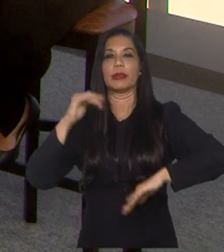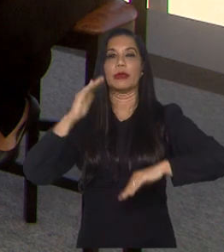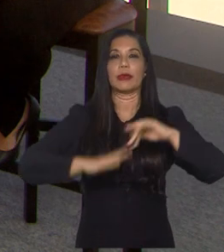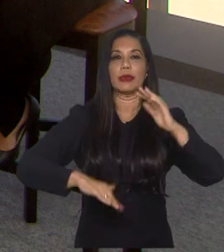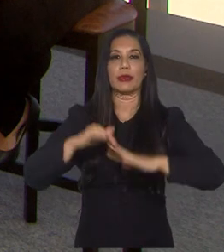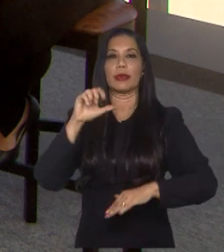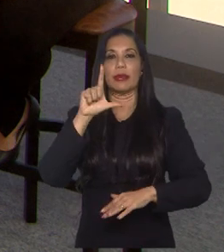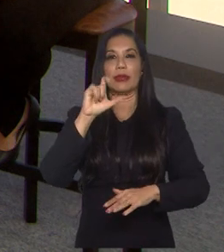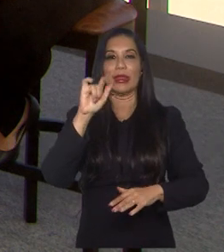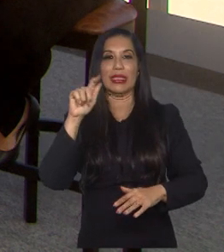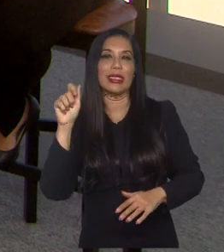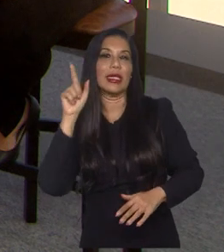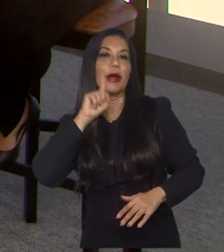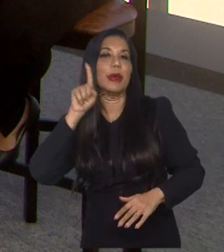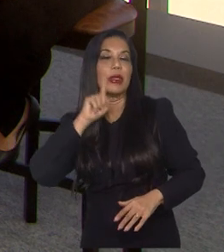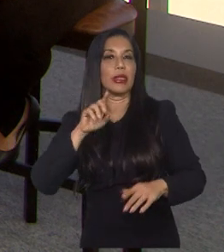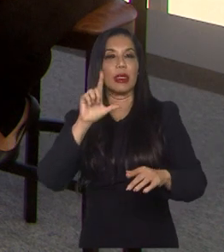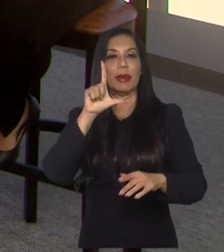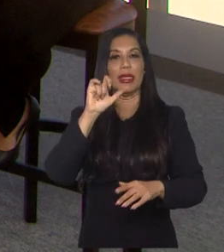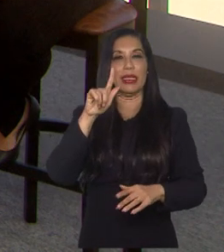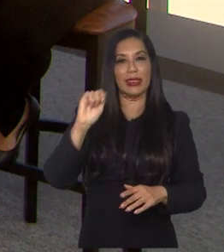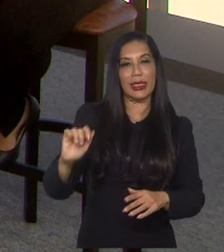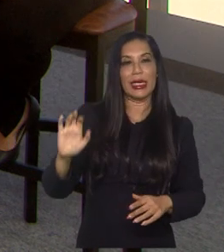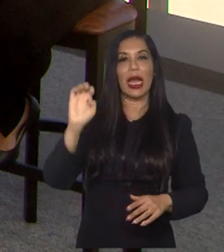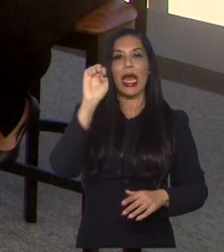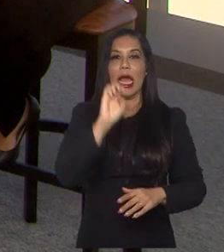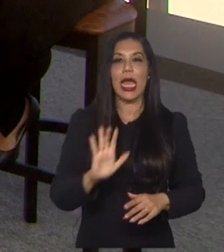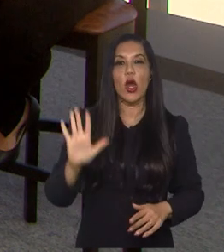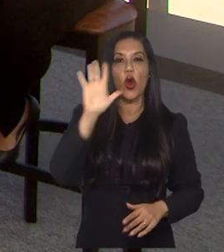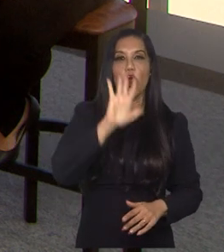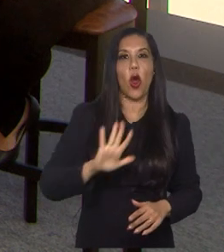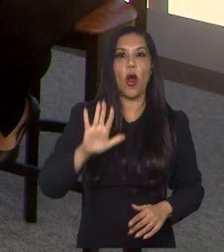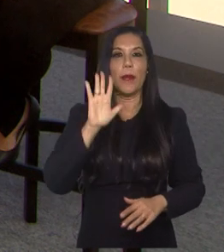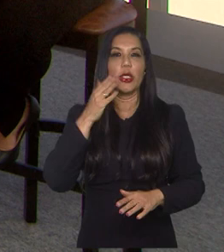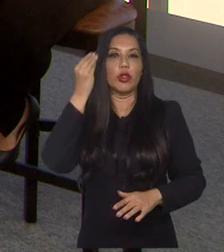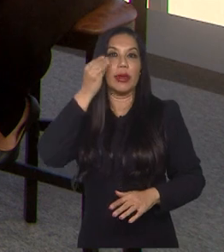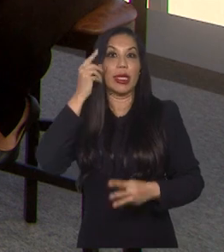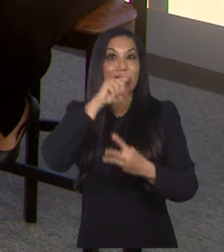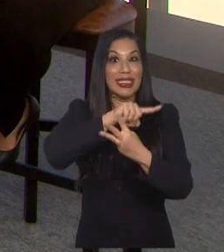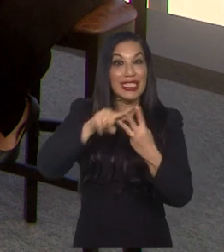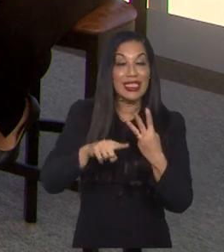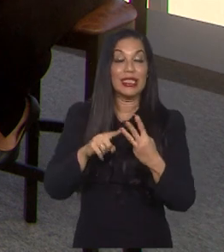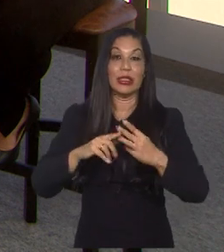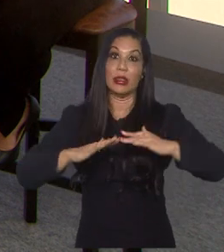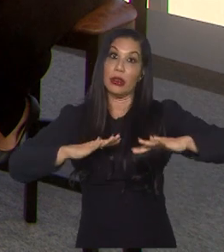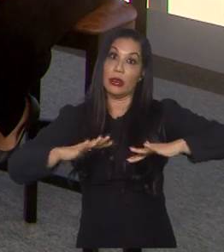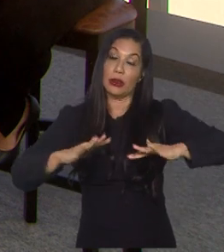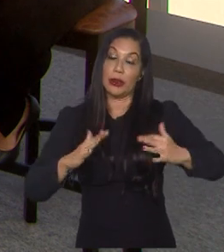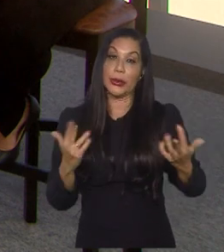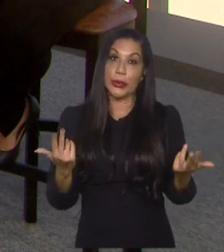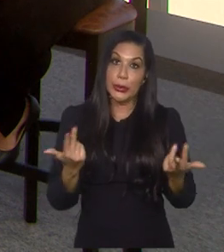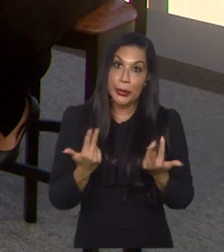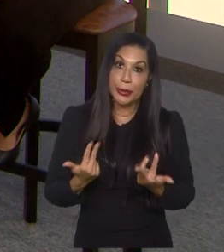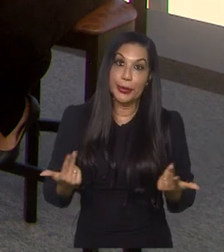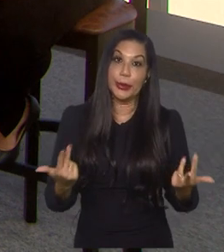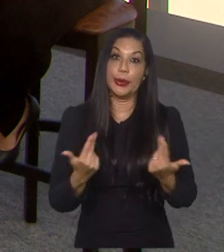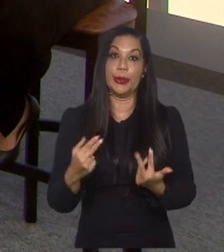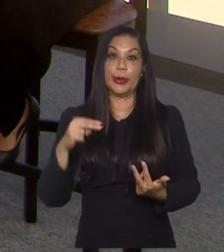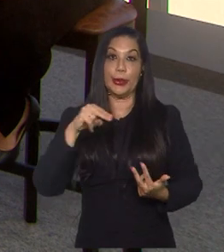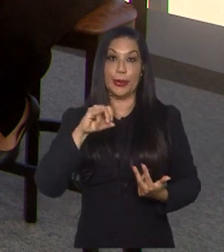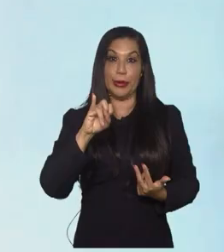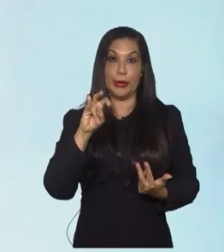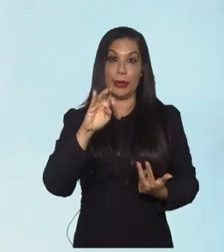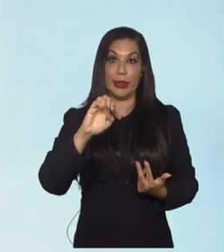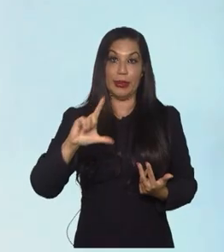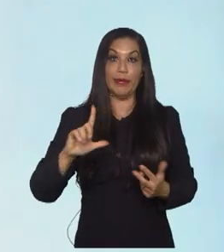quanto nas melhores ligas europeias, Champions League, então acho que é um confronto muito parelho, e